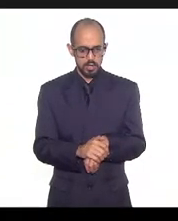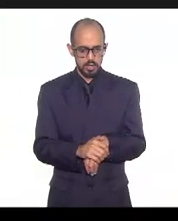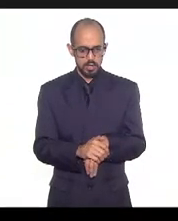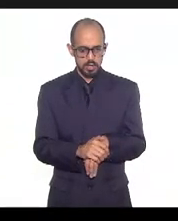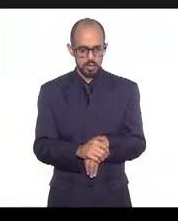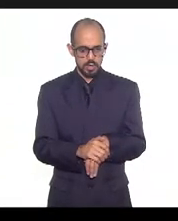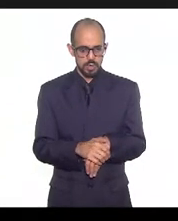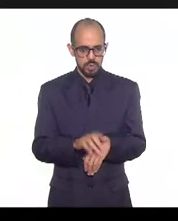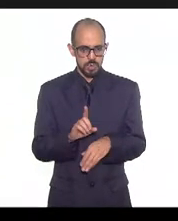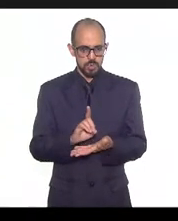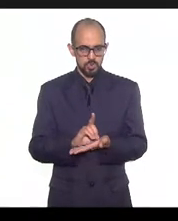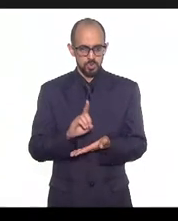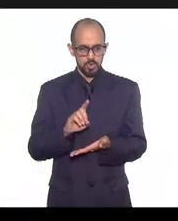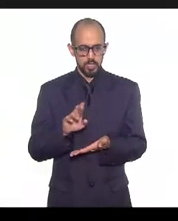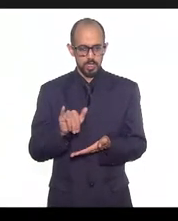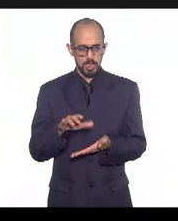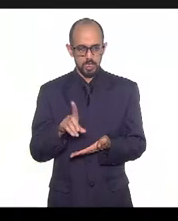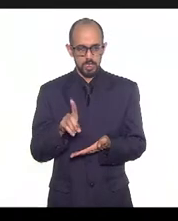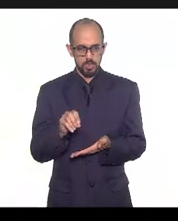Doutor Ricardo?